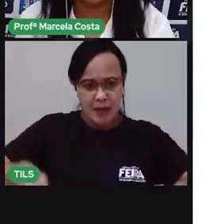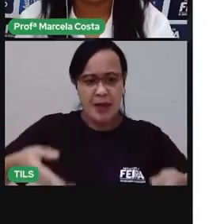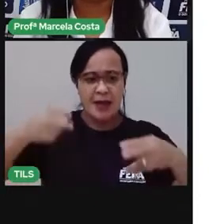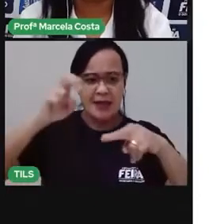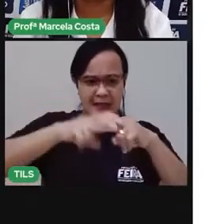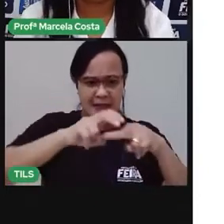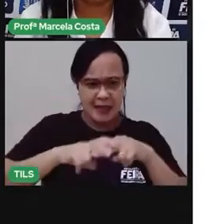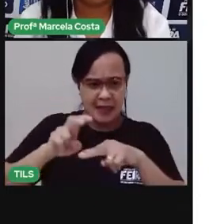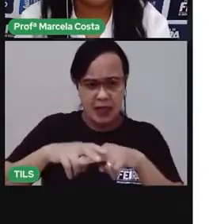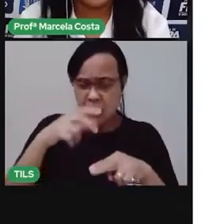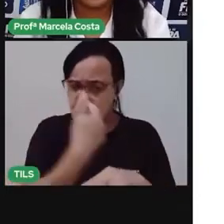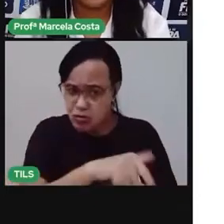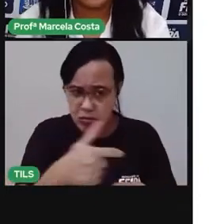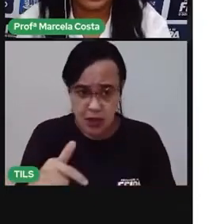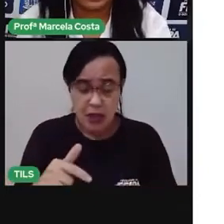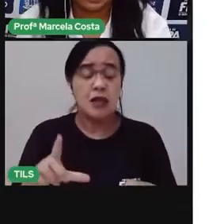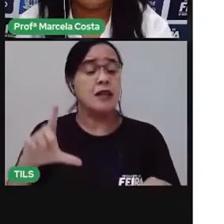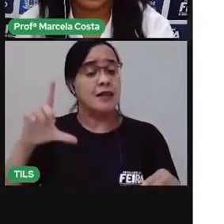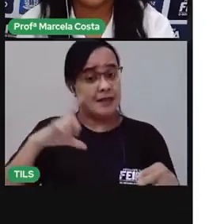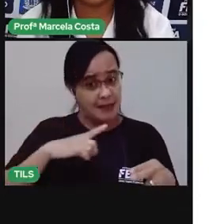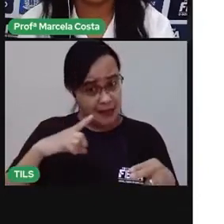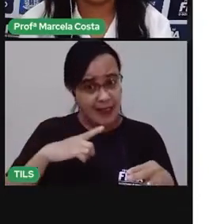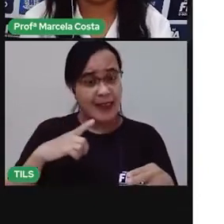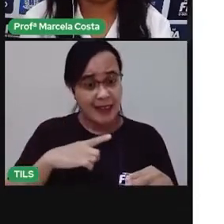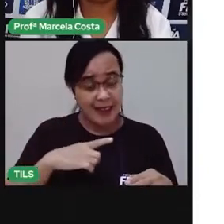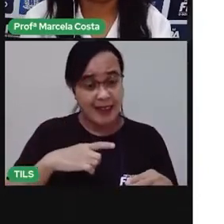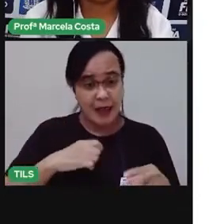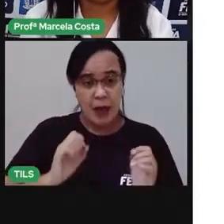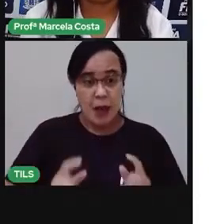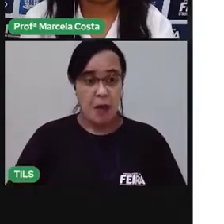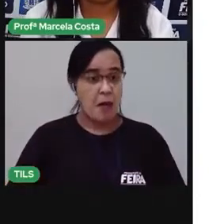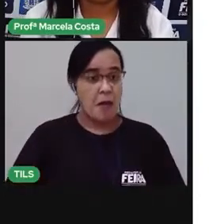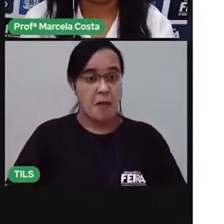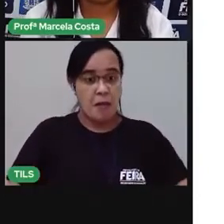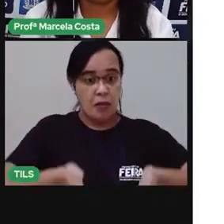junto. Não tem uma parede separando isso.